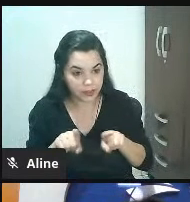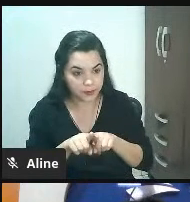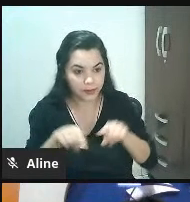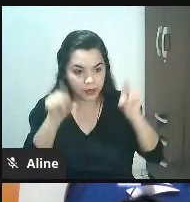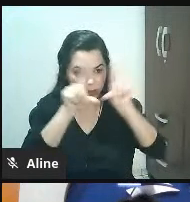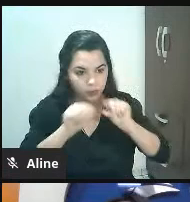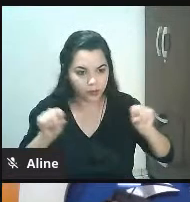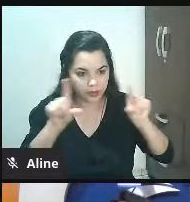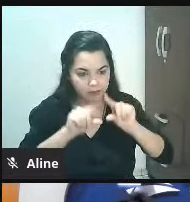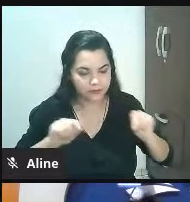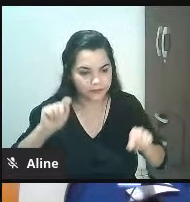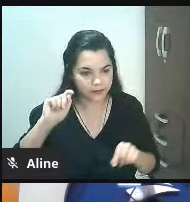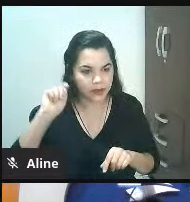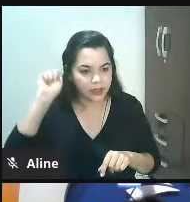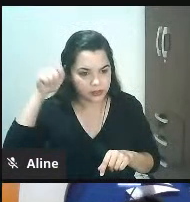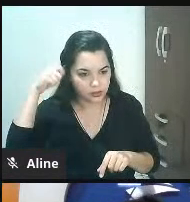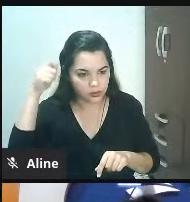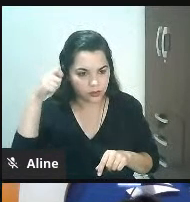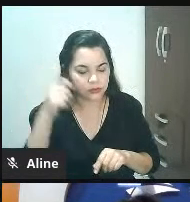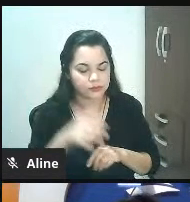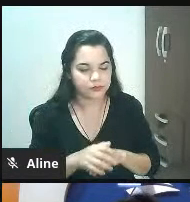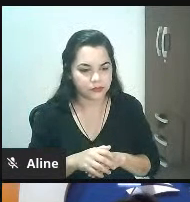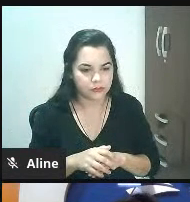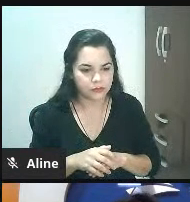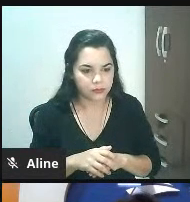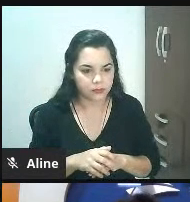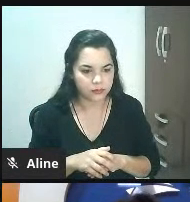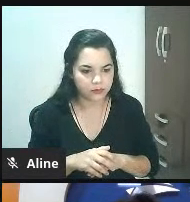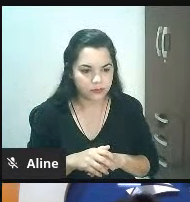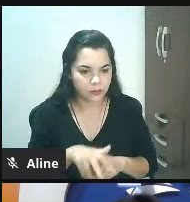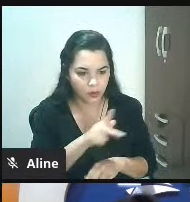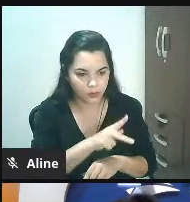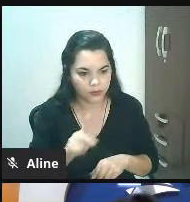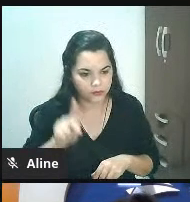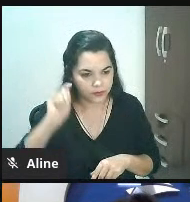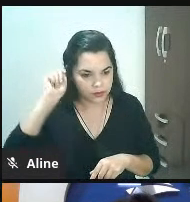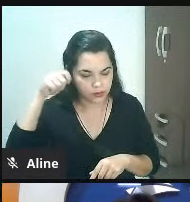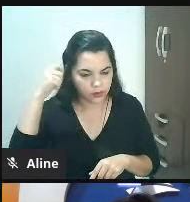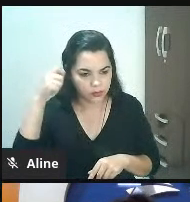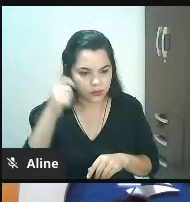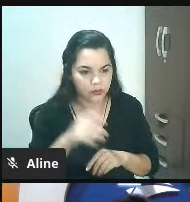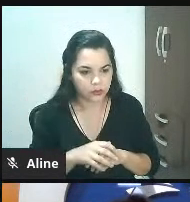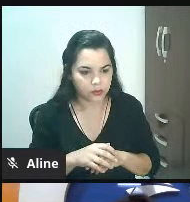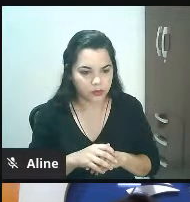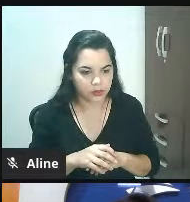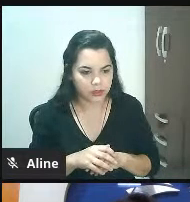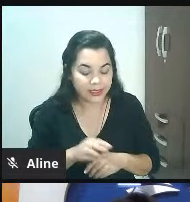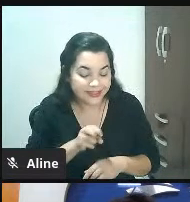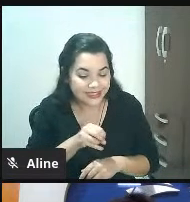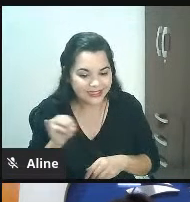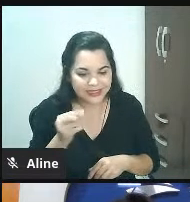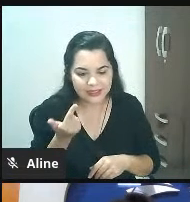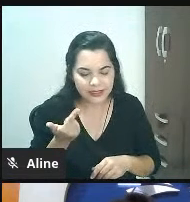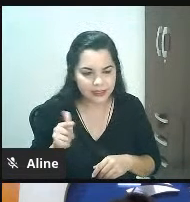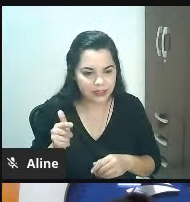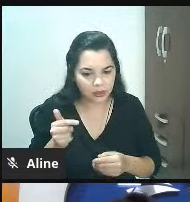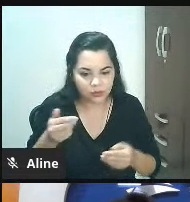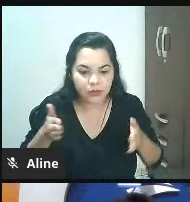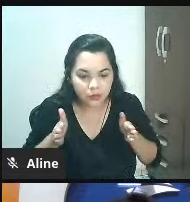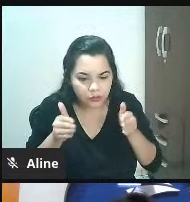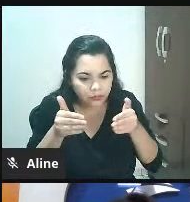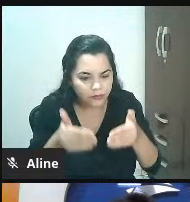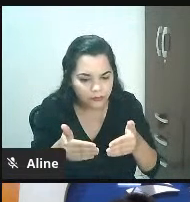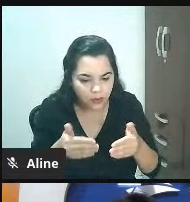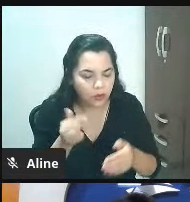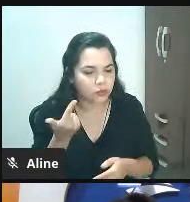Falcone, que eu gosto muito, que ele fala assim, onde não existe meta, não existe gestão. Então, eu